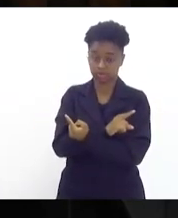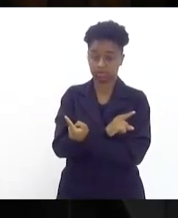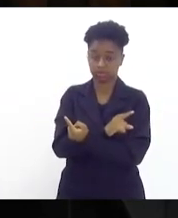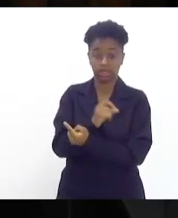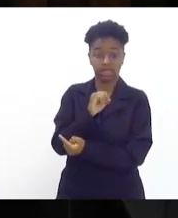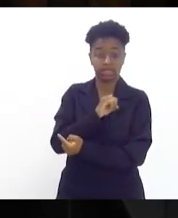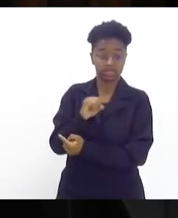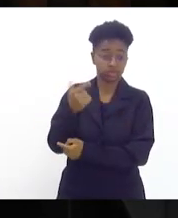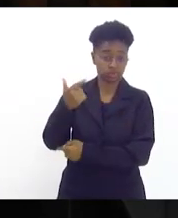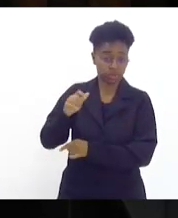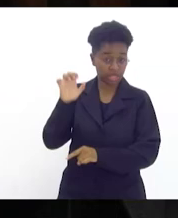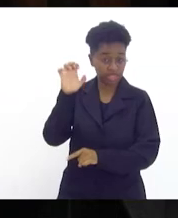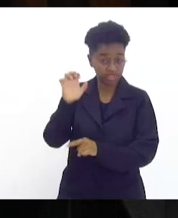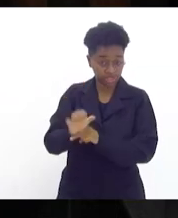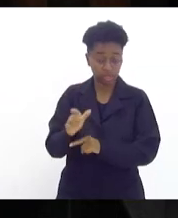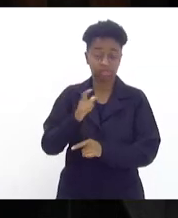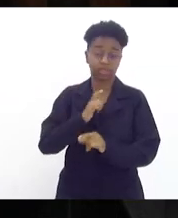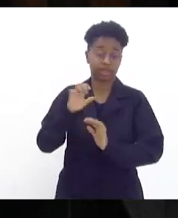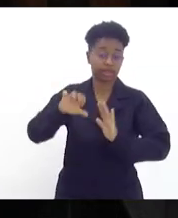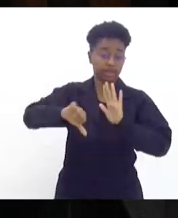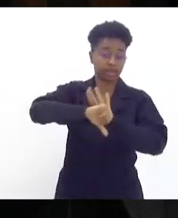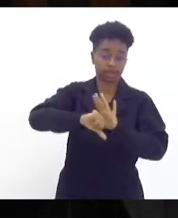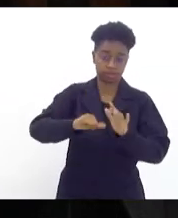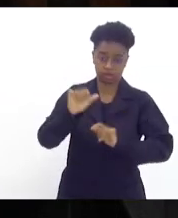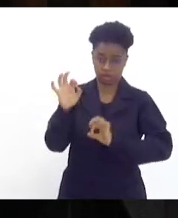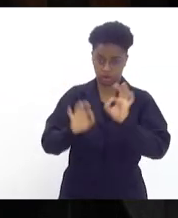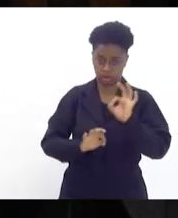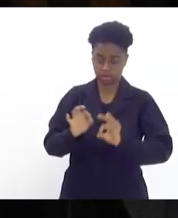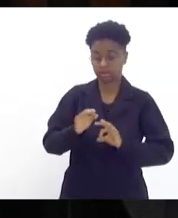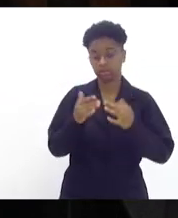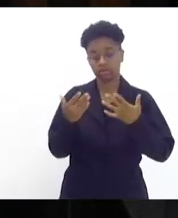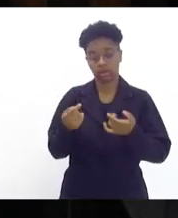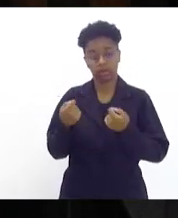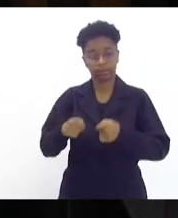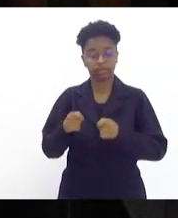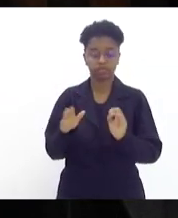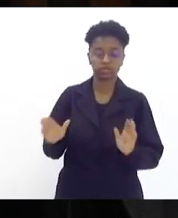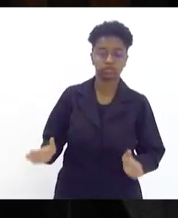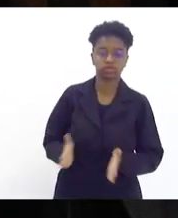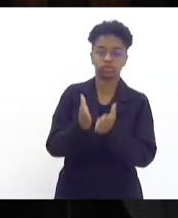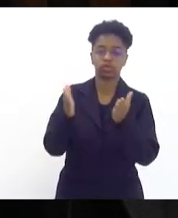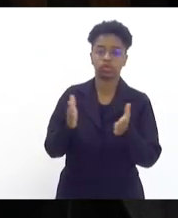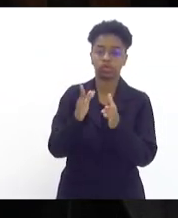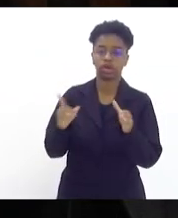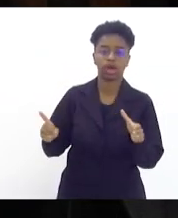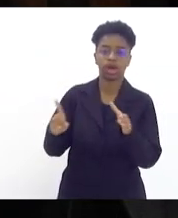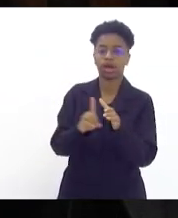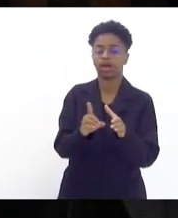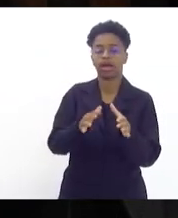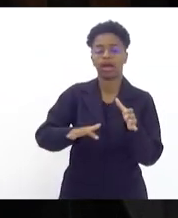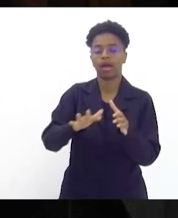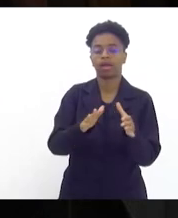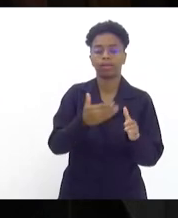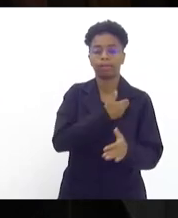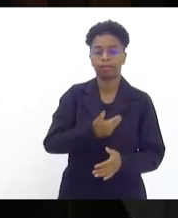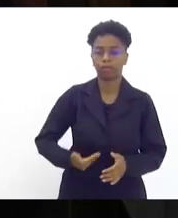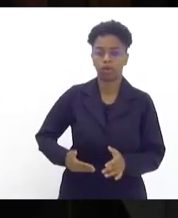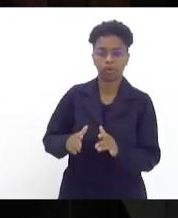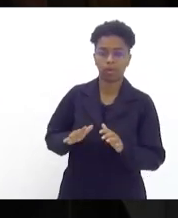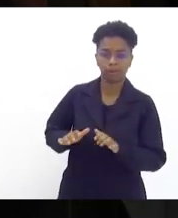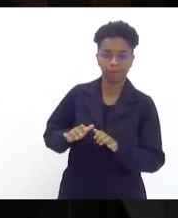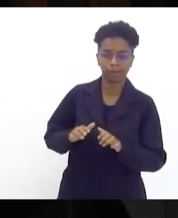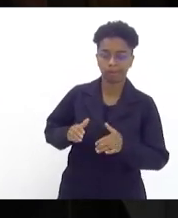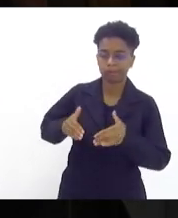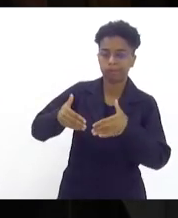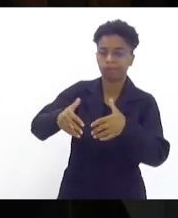não há Estado, há crime organizado. é preciso estimular a inserção das forças públicas nesses espaços a partir